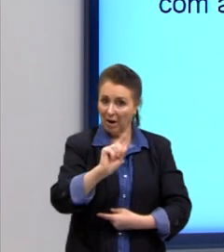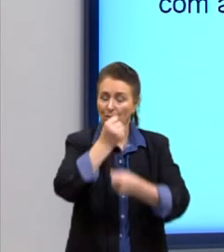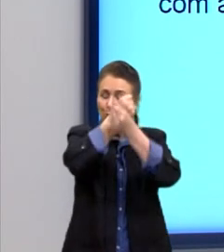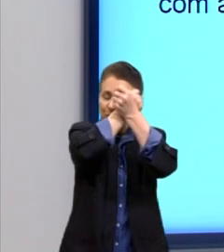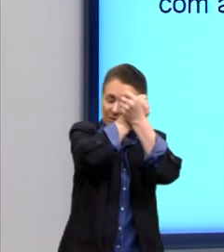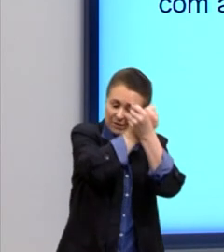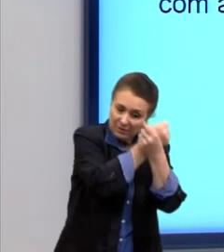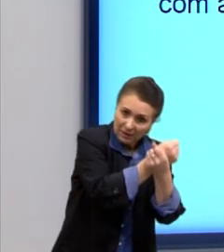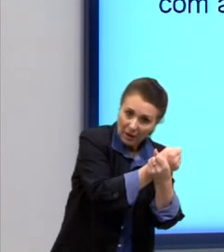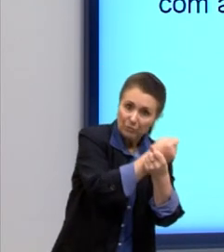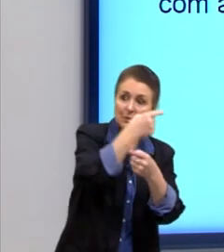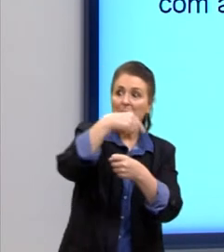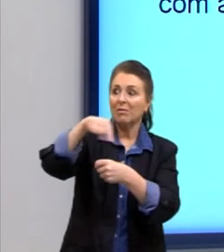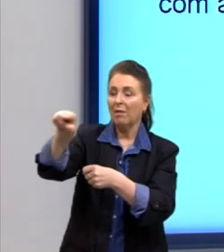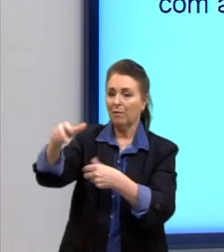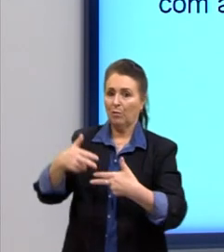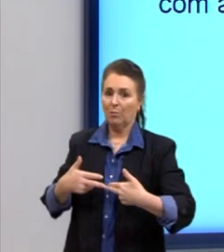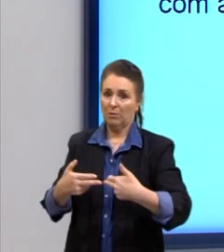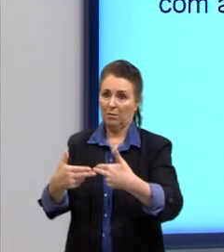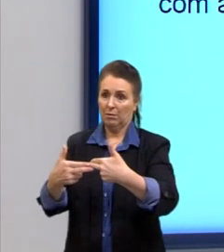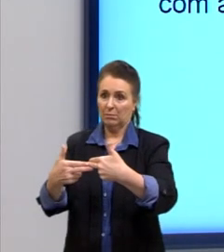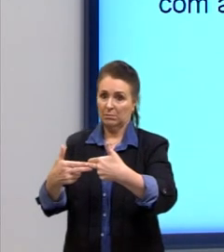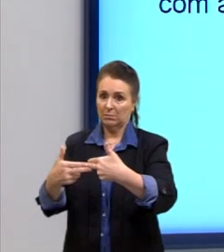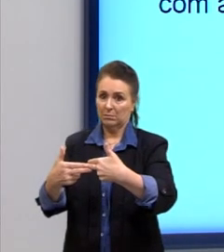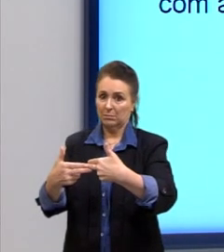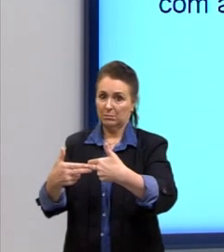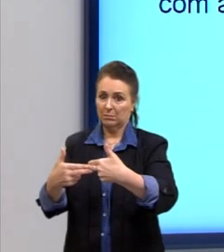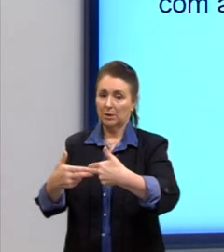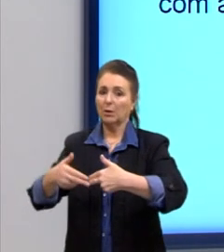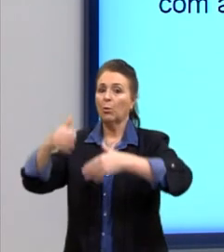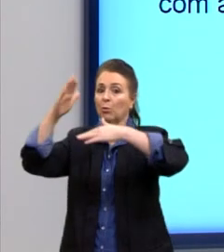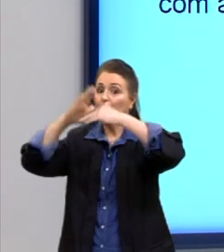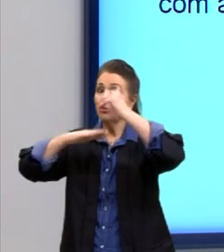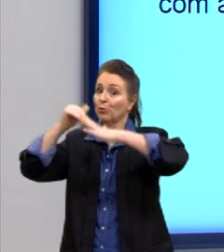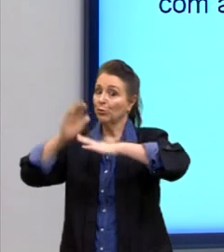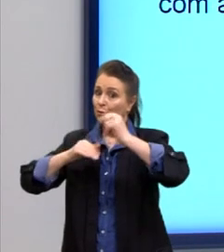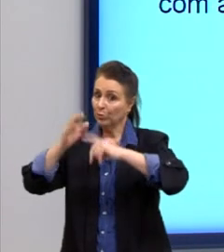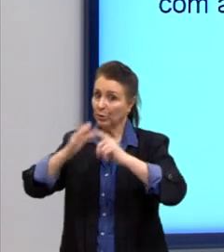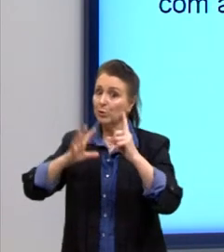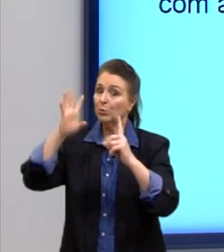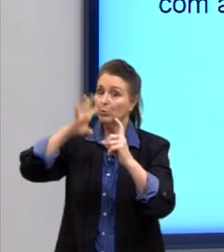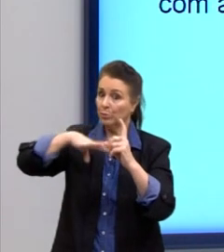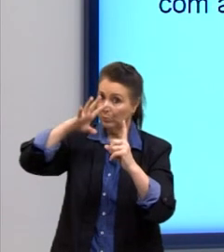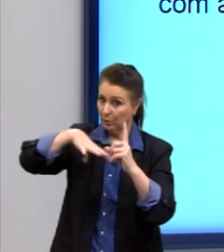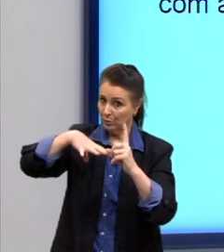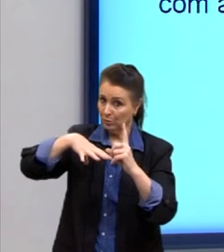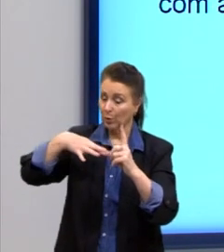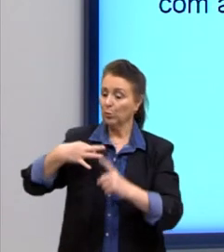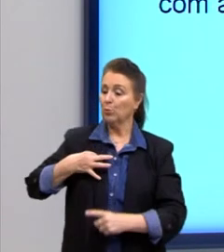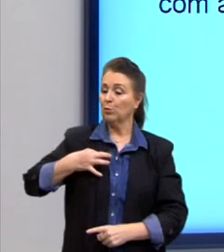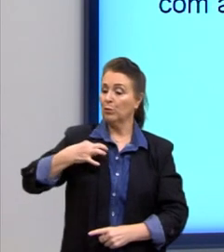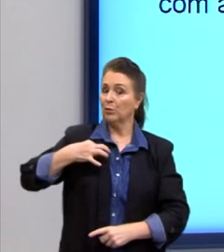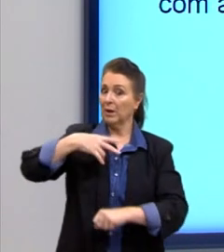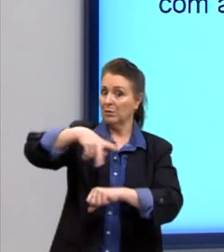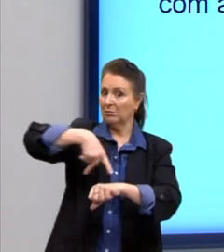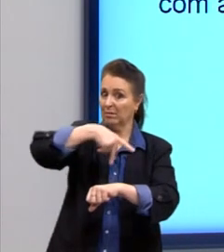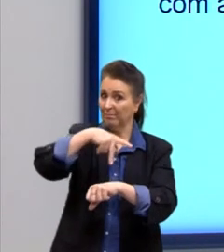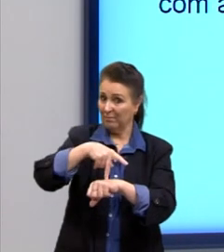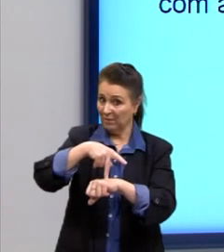enviavam para a Guerra. Então, desconstruindo o mito dos voluntários da pátria, que as pessoas se